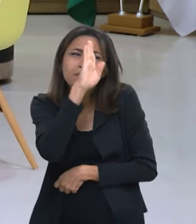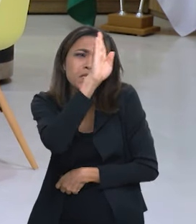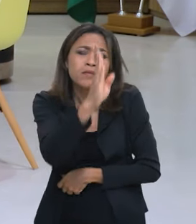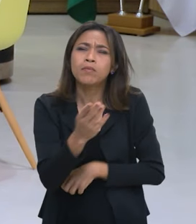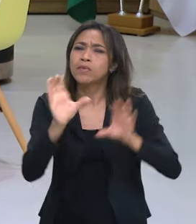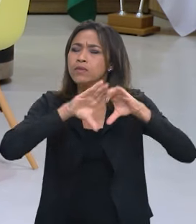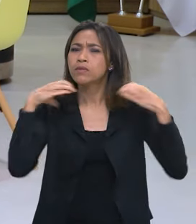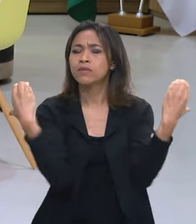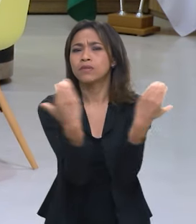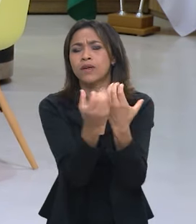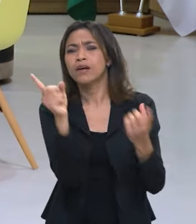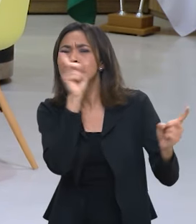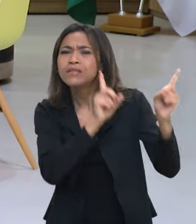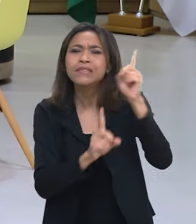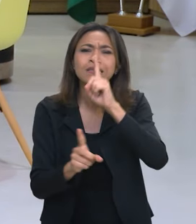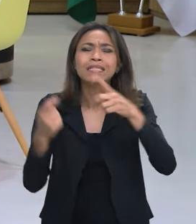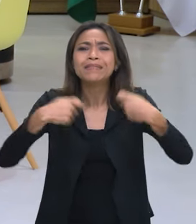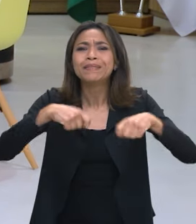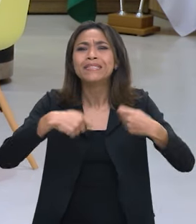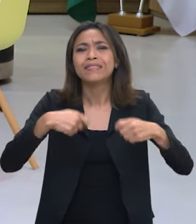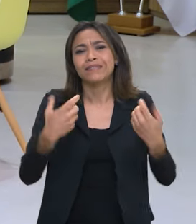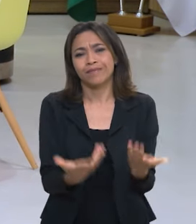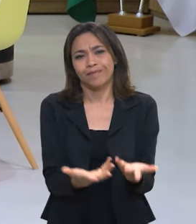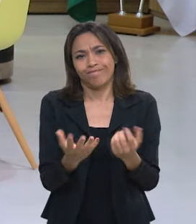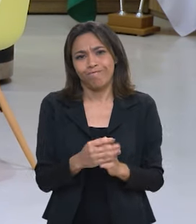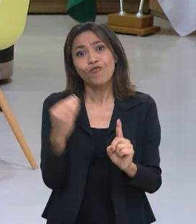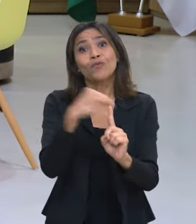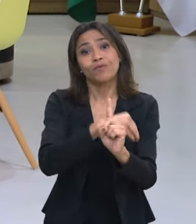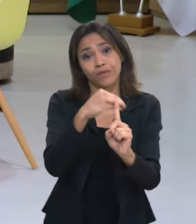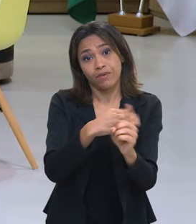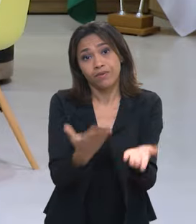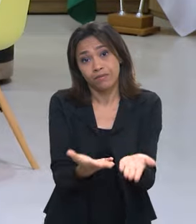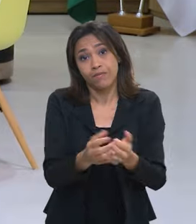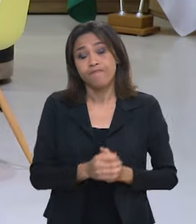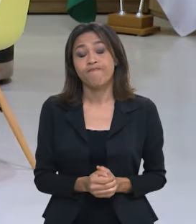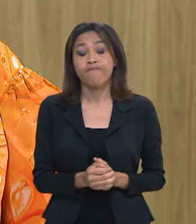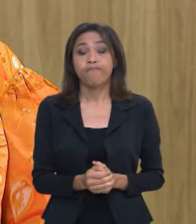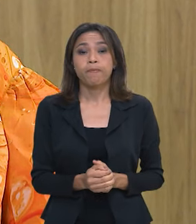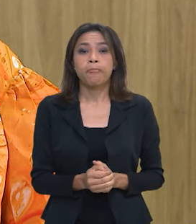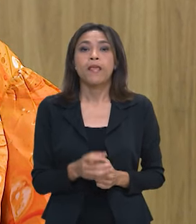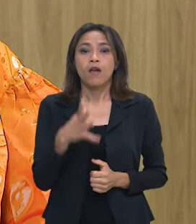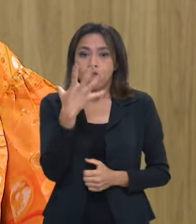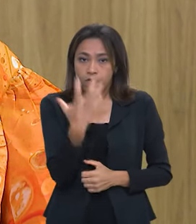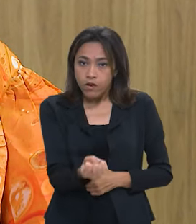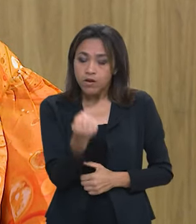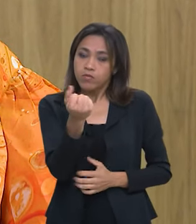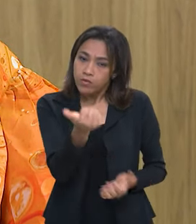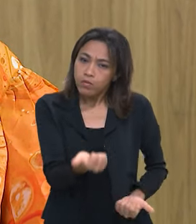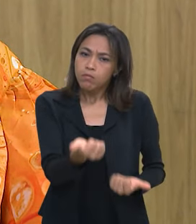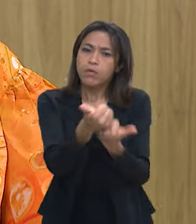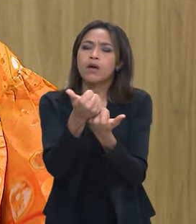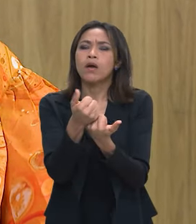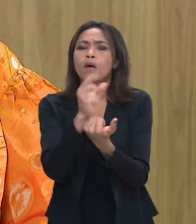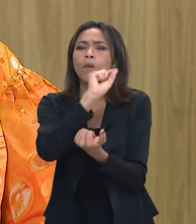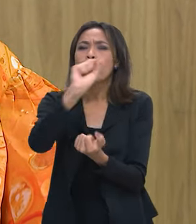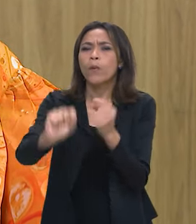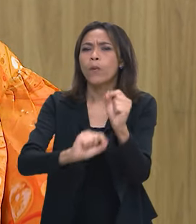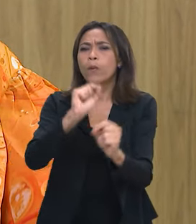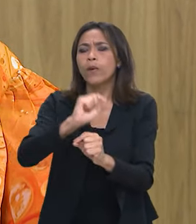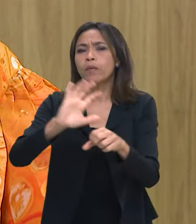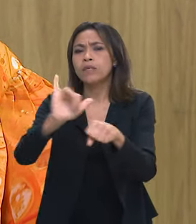nas comunidades mais vulneráveis, Ministra? Nós iremos fortalecer uma estratégia já